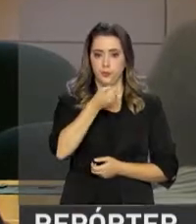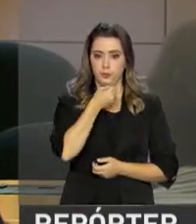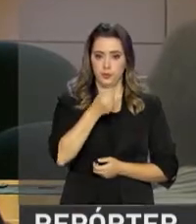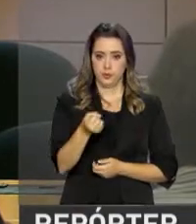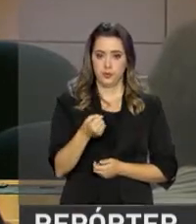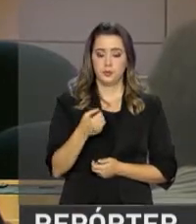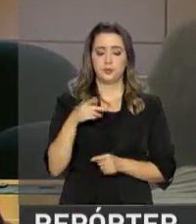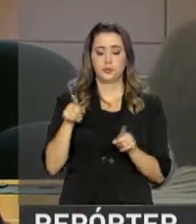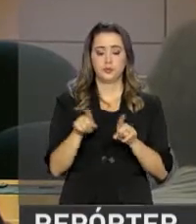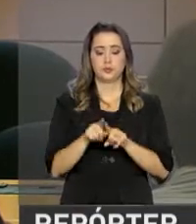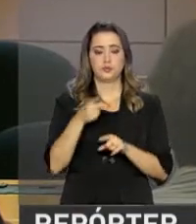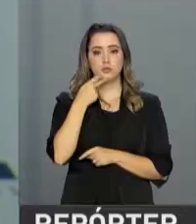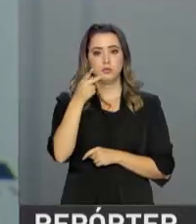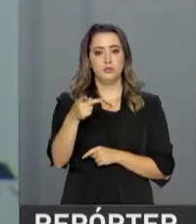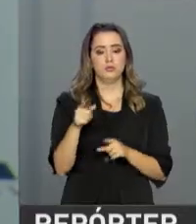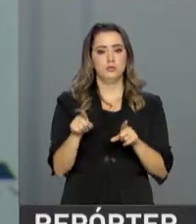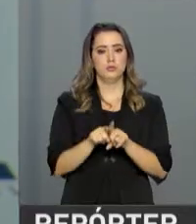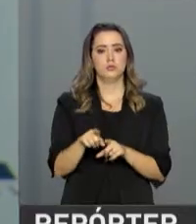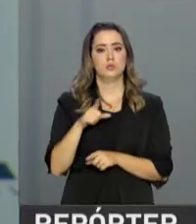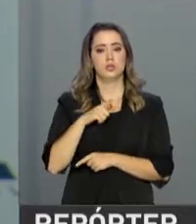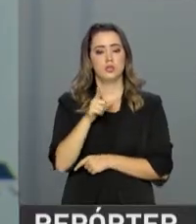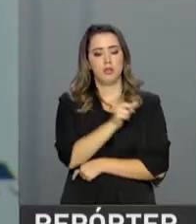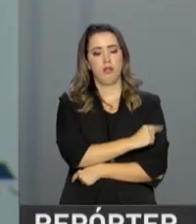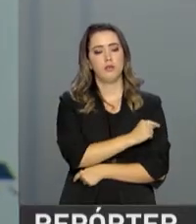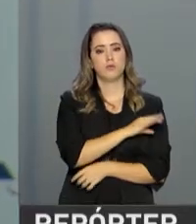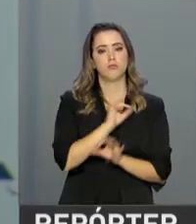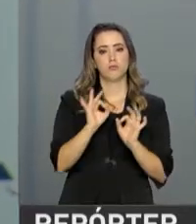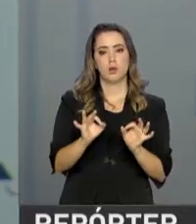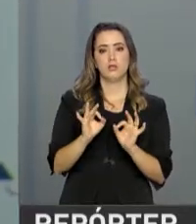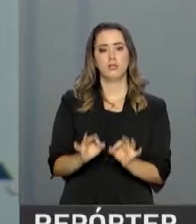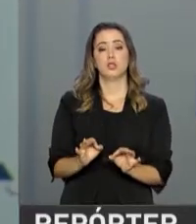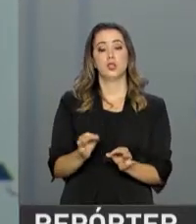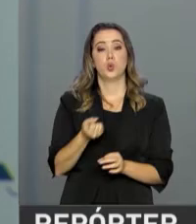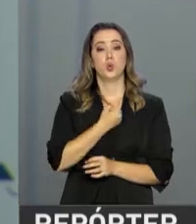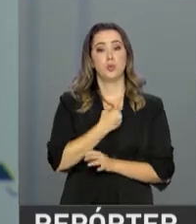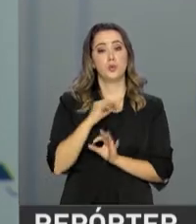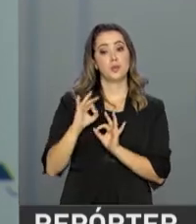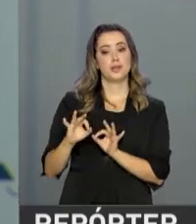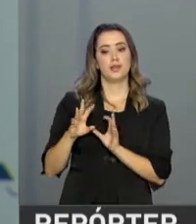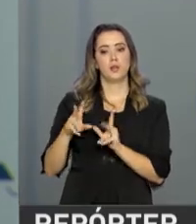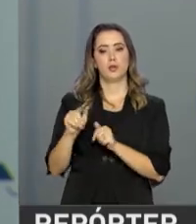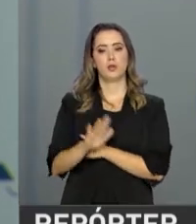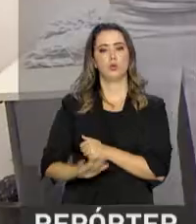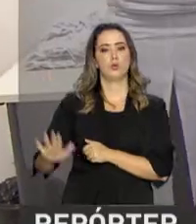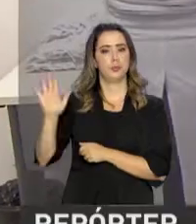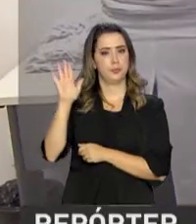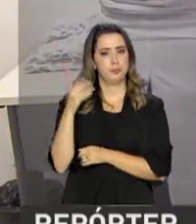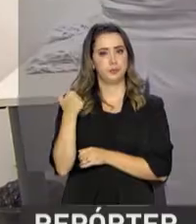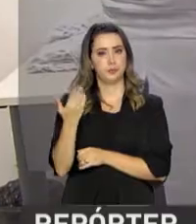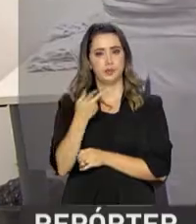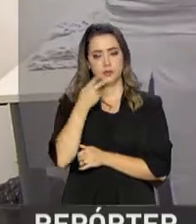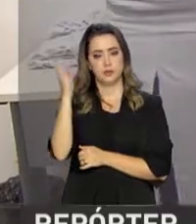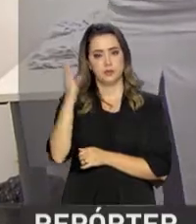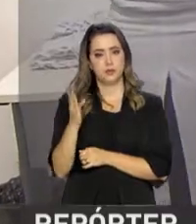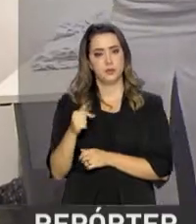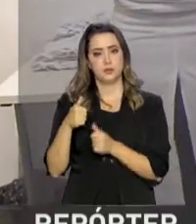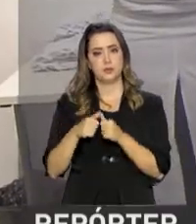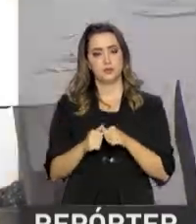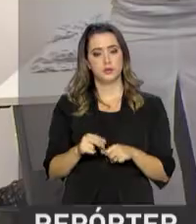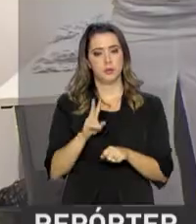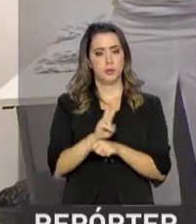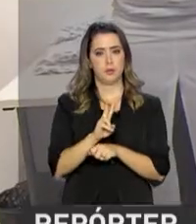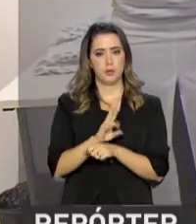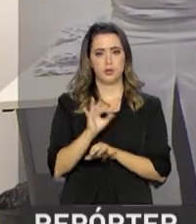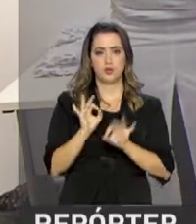ministro da Saúde também garantiu que há doses de vacinas suficientes para a demanda e disse que o Brasil está se